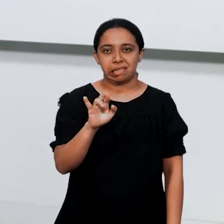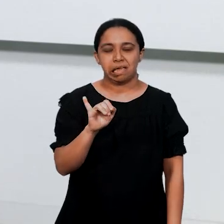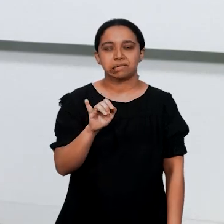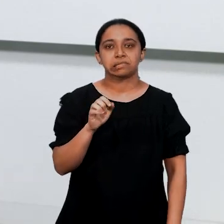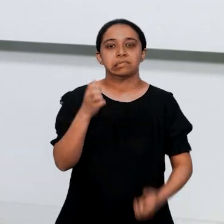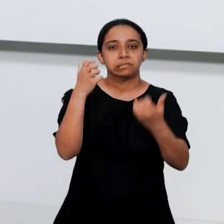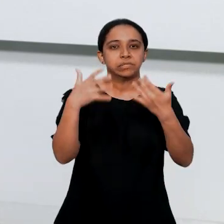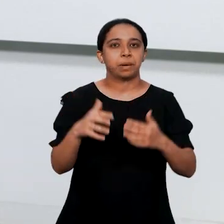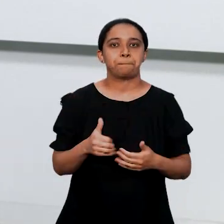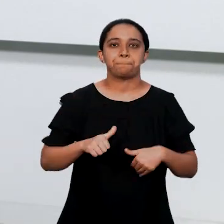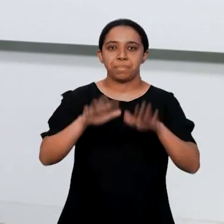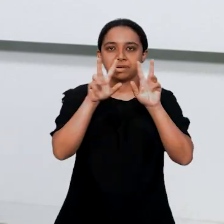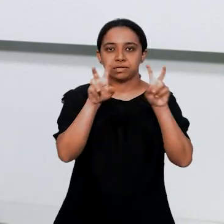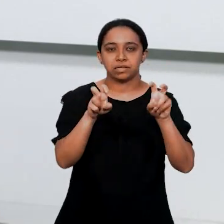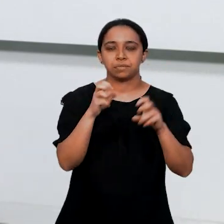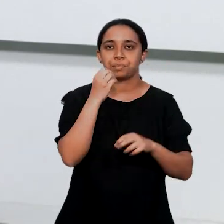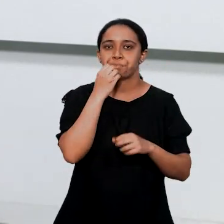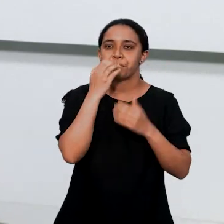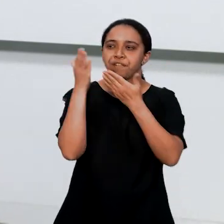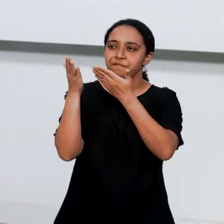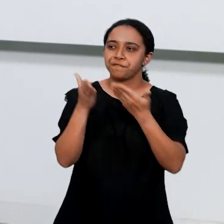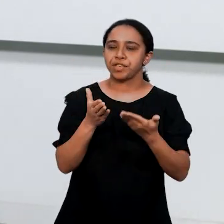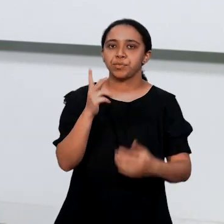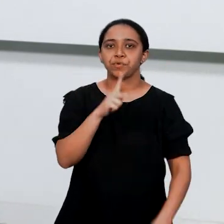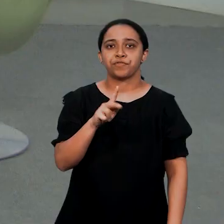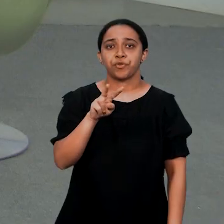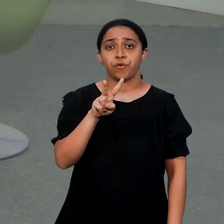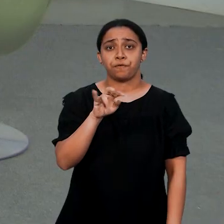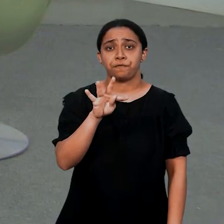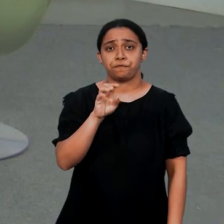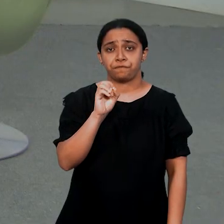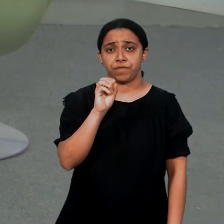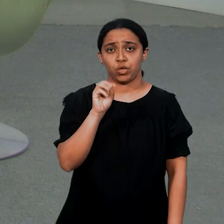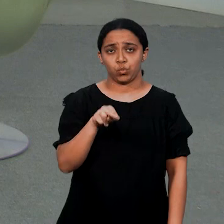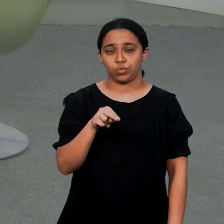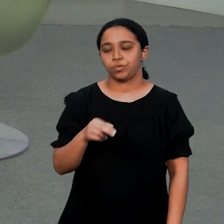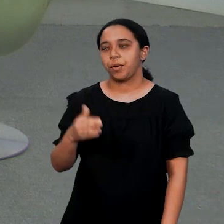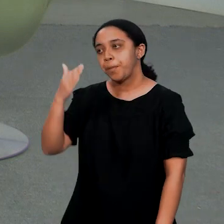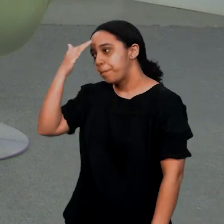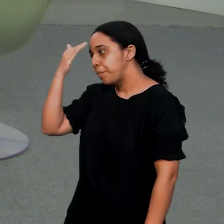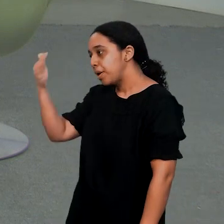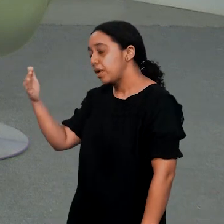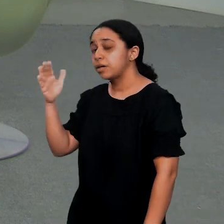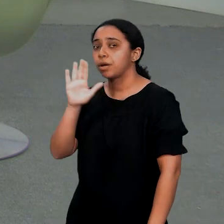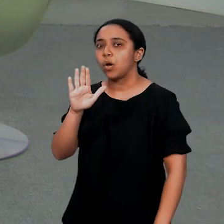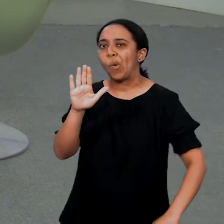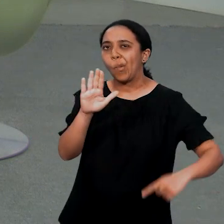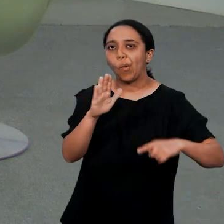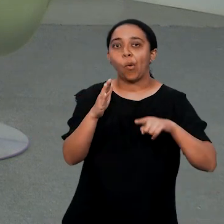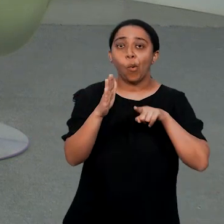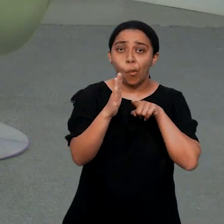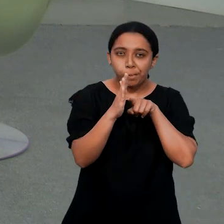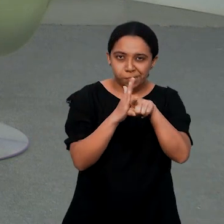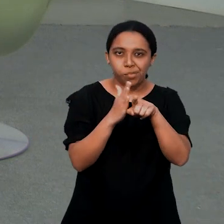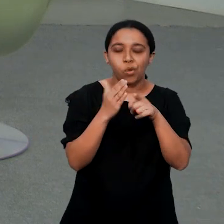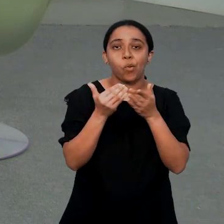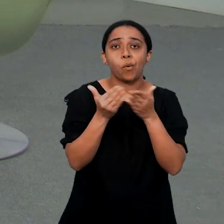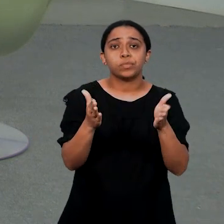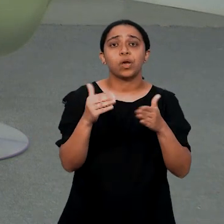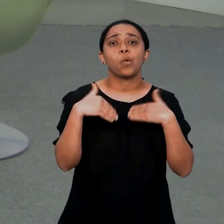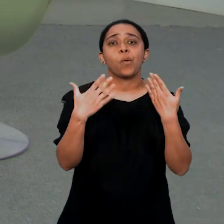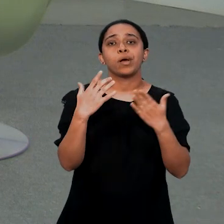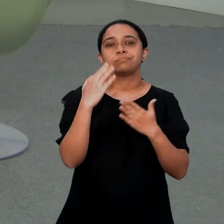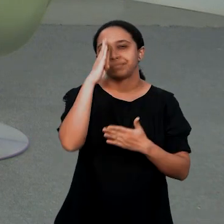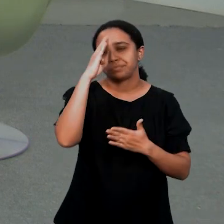mais sobre esse assunto. Seja bem-vindo, professor Wilton. Obrigado. Para começar, quais são as principais diretrizes da